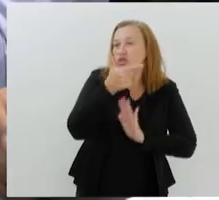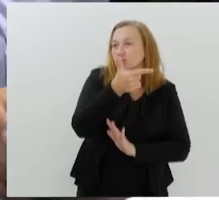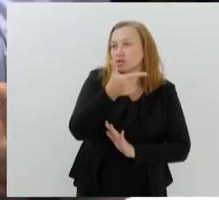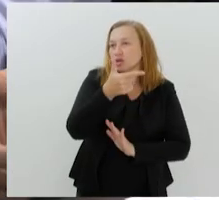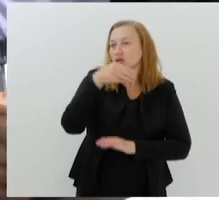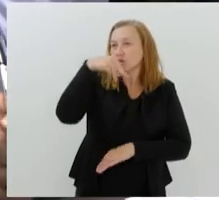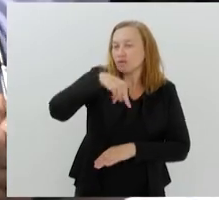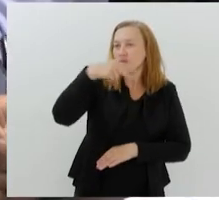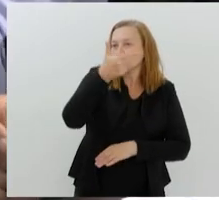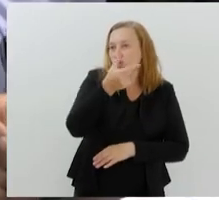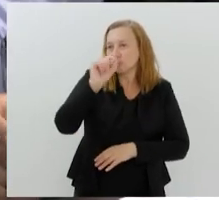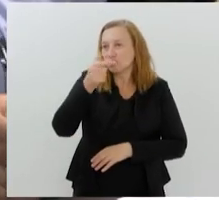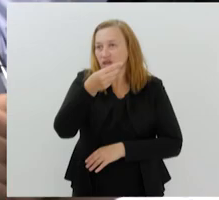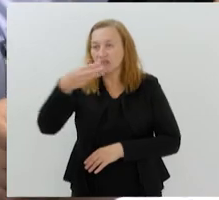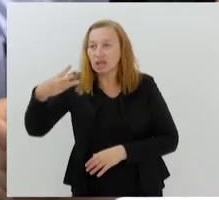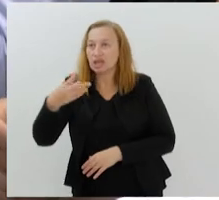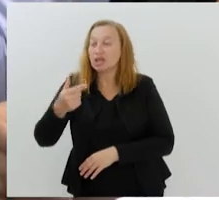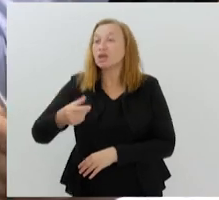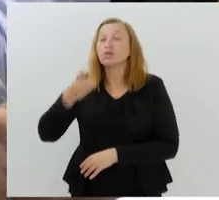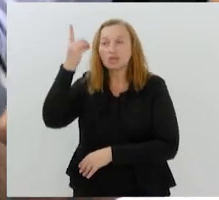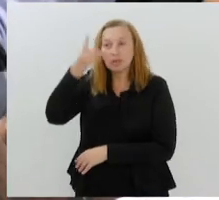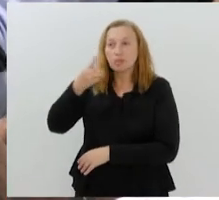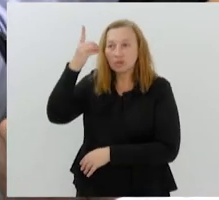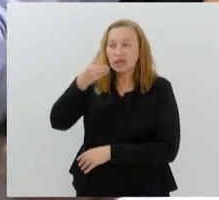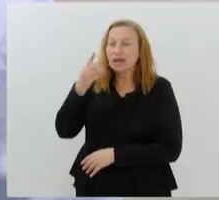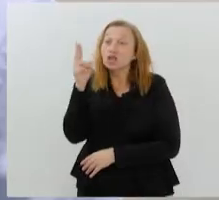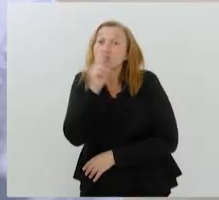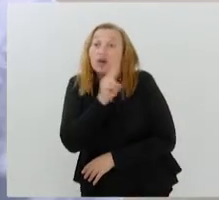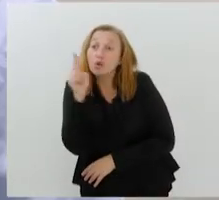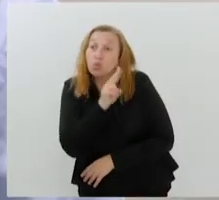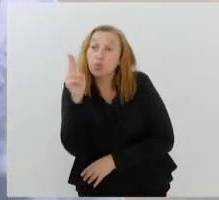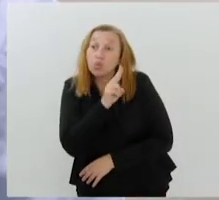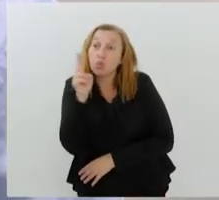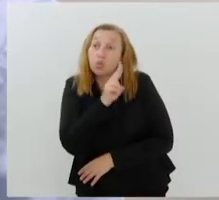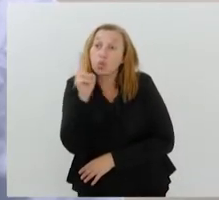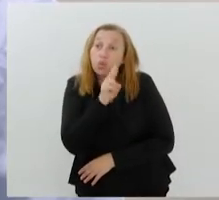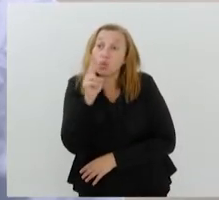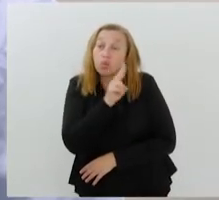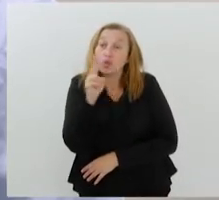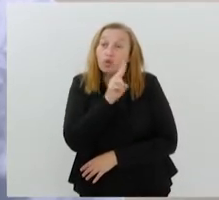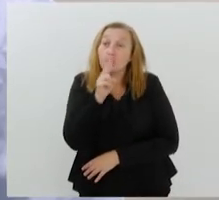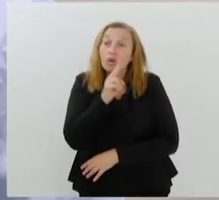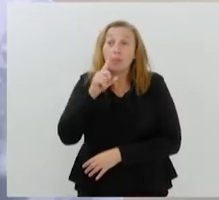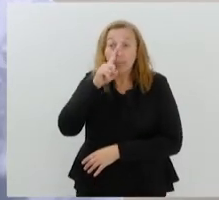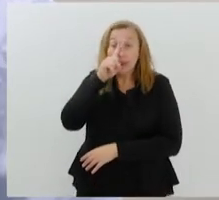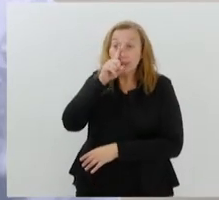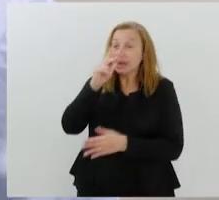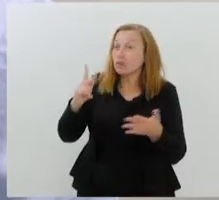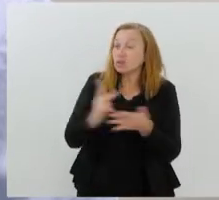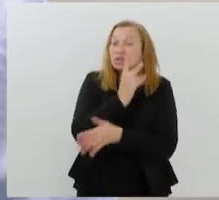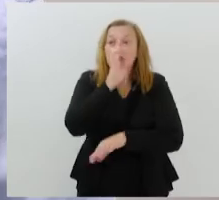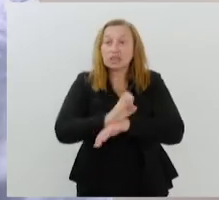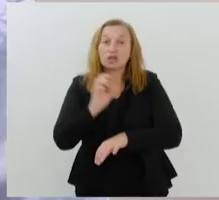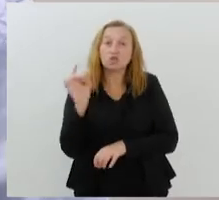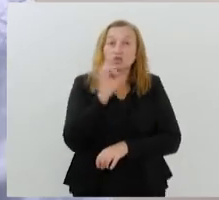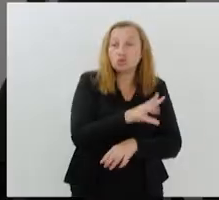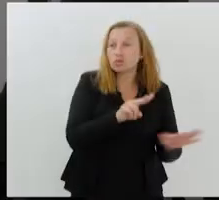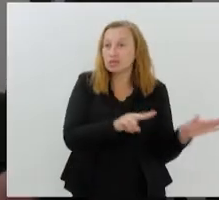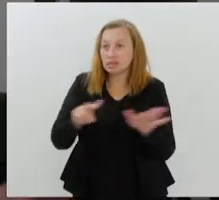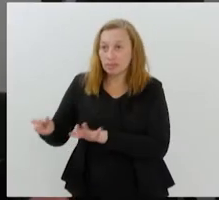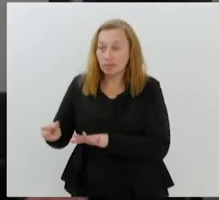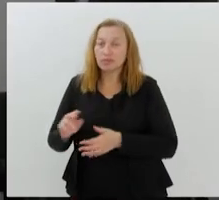e, segundo o parlamentar, se torna ainda mais urgente devido aos graves incidentes que ocorreram no Estado nas últimas semanas.